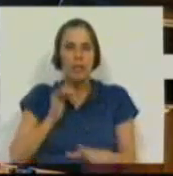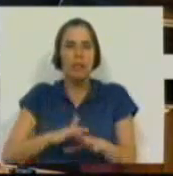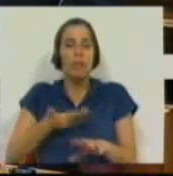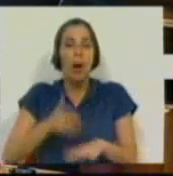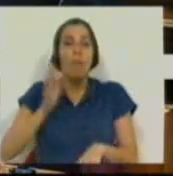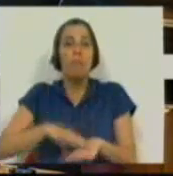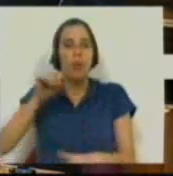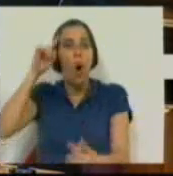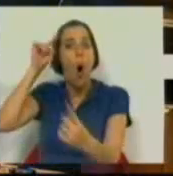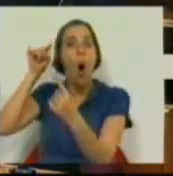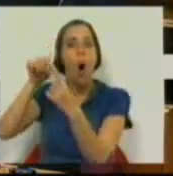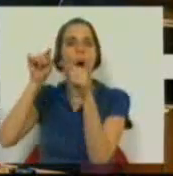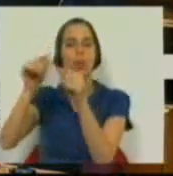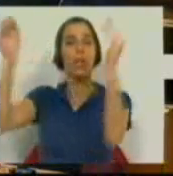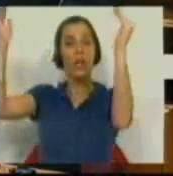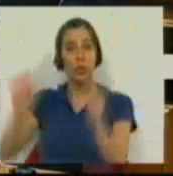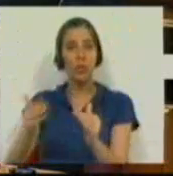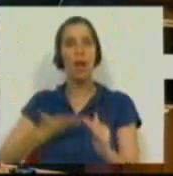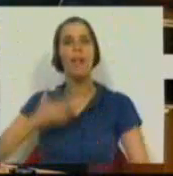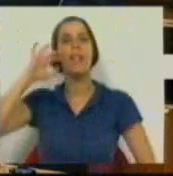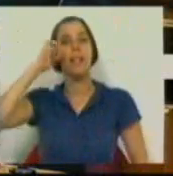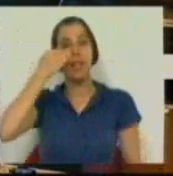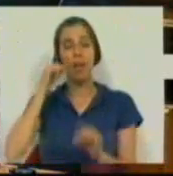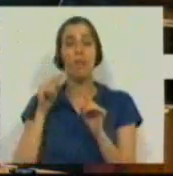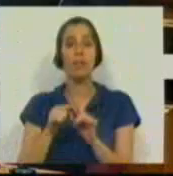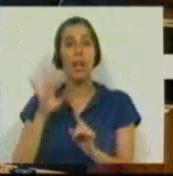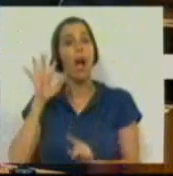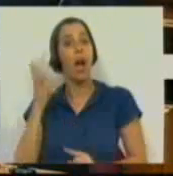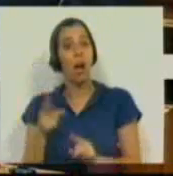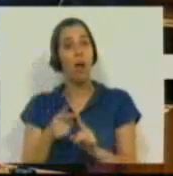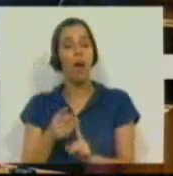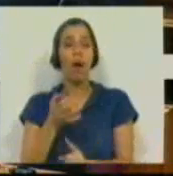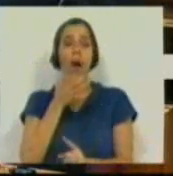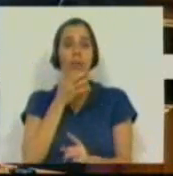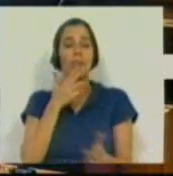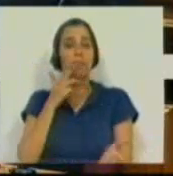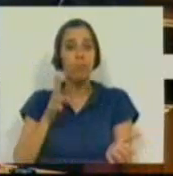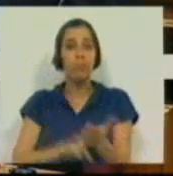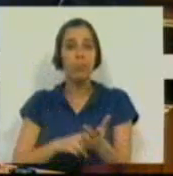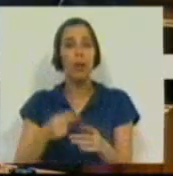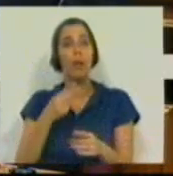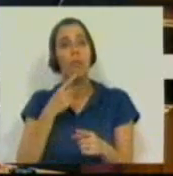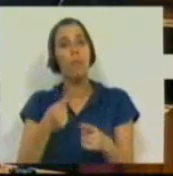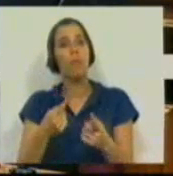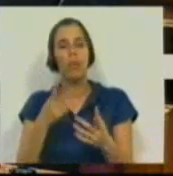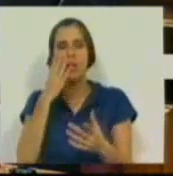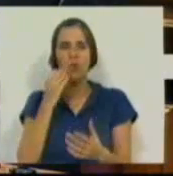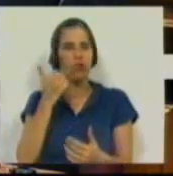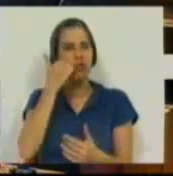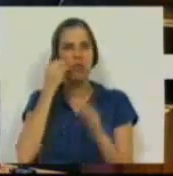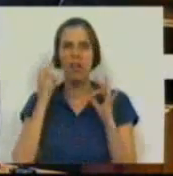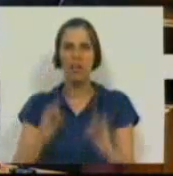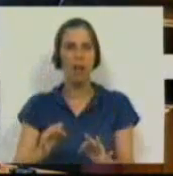em nome do objetivo da redução do déficit, que isso aconteça só pode ser verdadeiramente motivo de escândalo